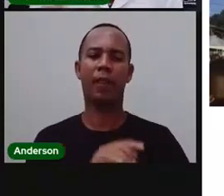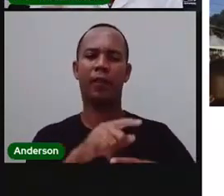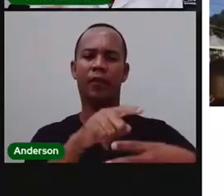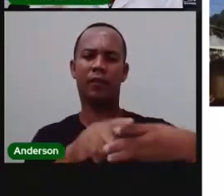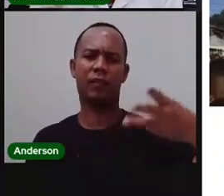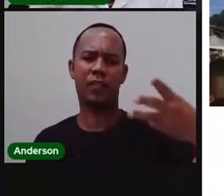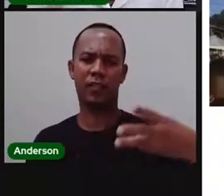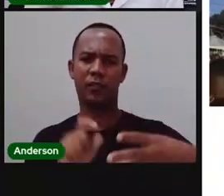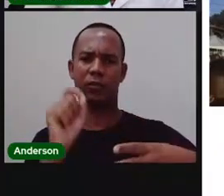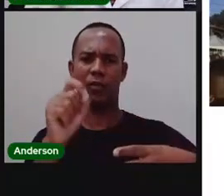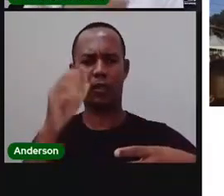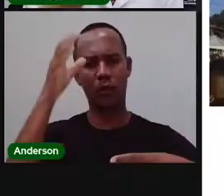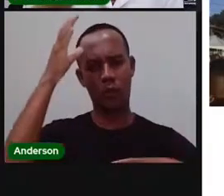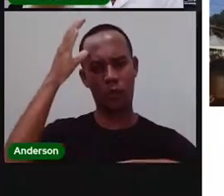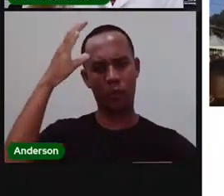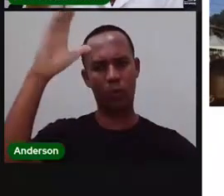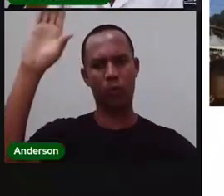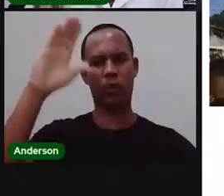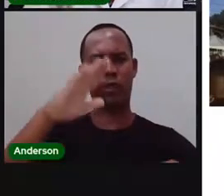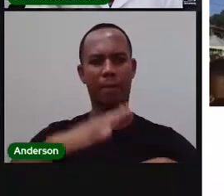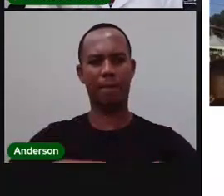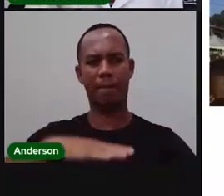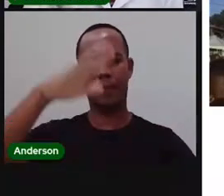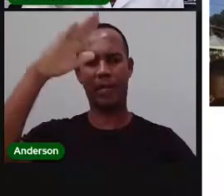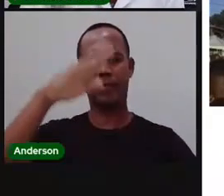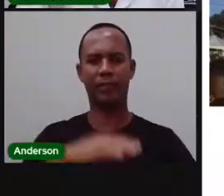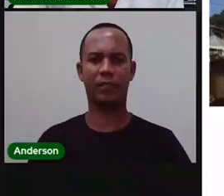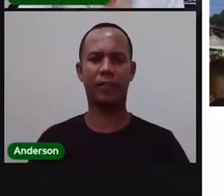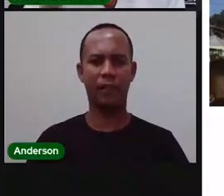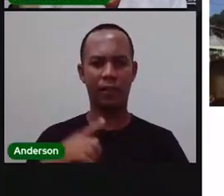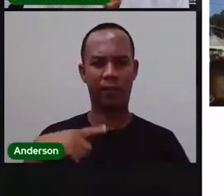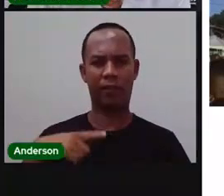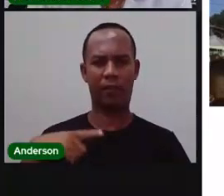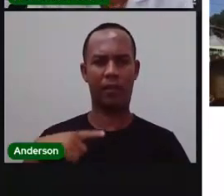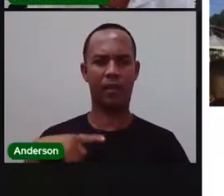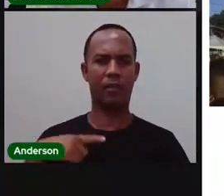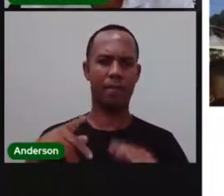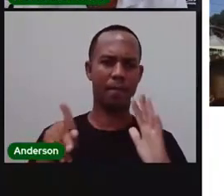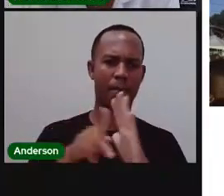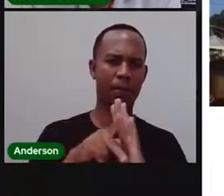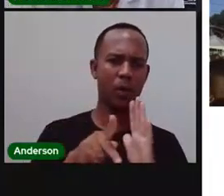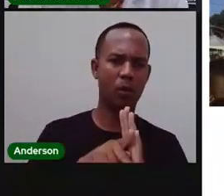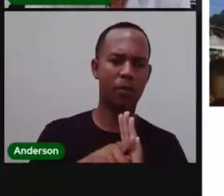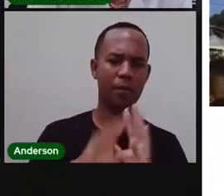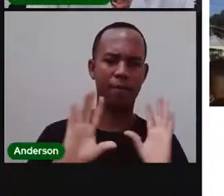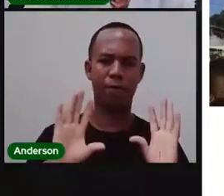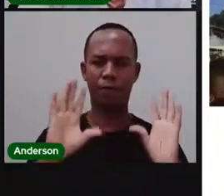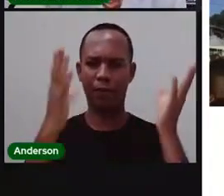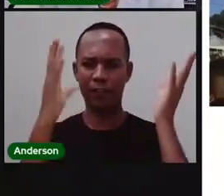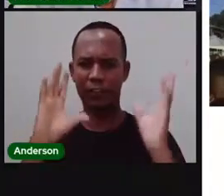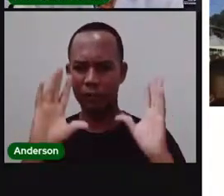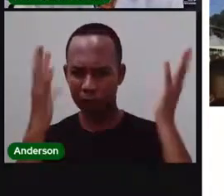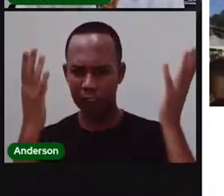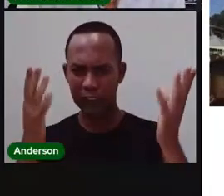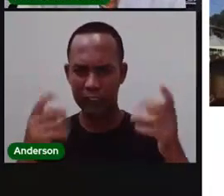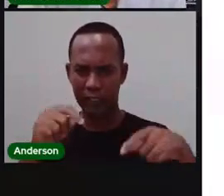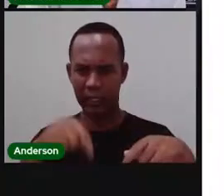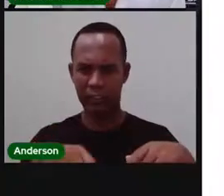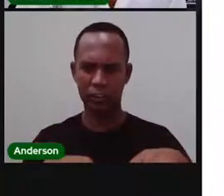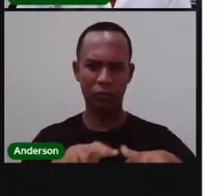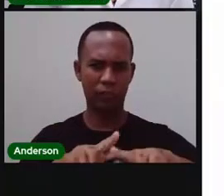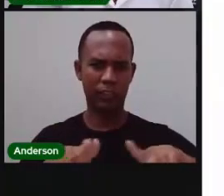são as únicas, tá? Tentem se sentir representados nessas fotos, mas não são as únicas religiões encontradas na cidade.